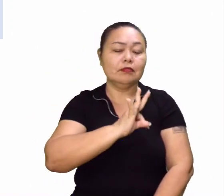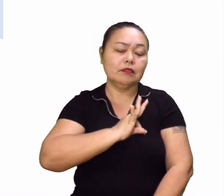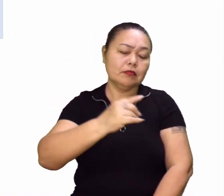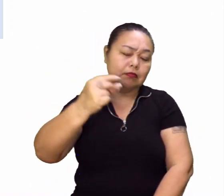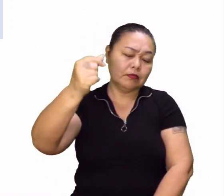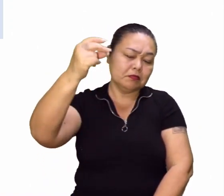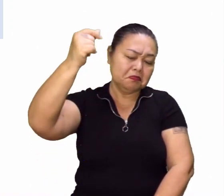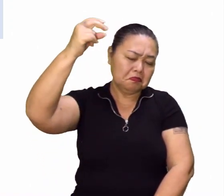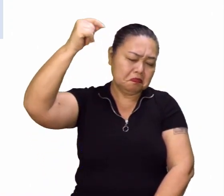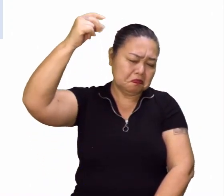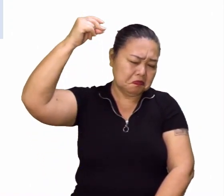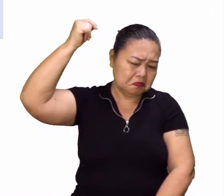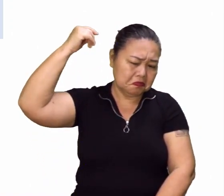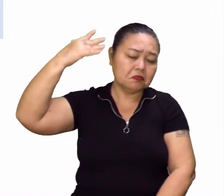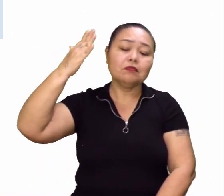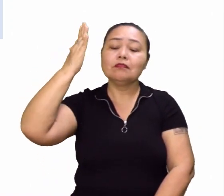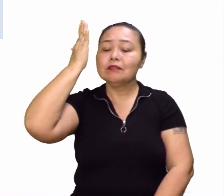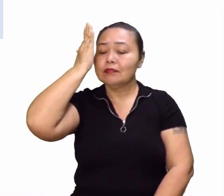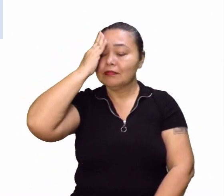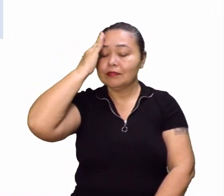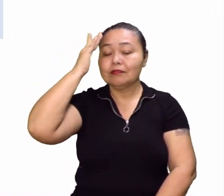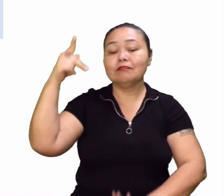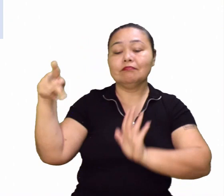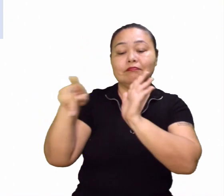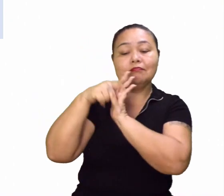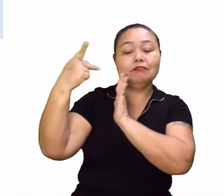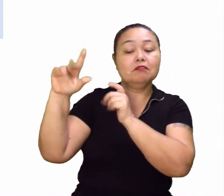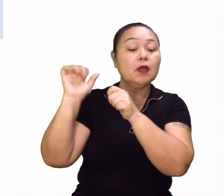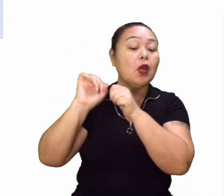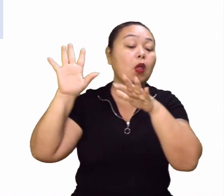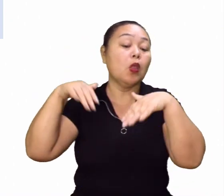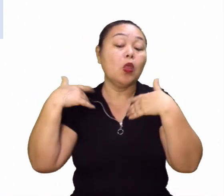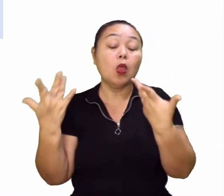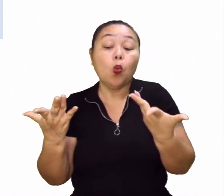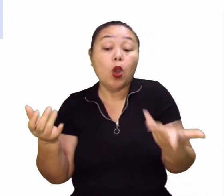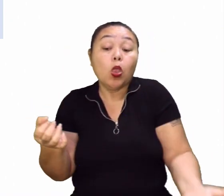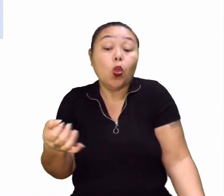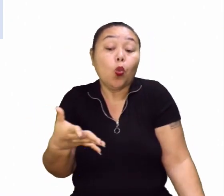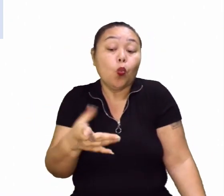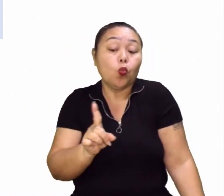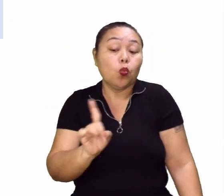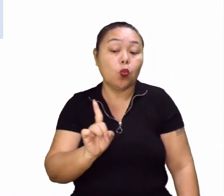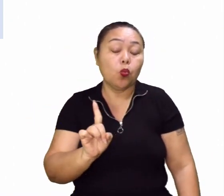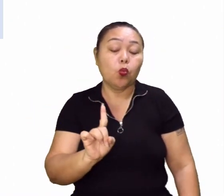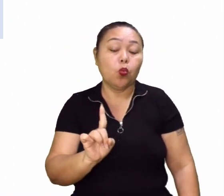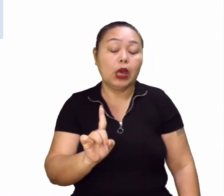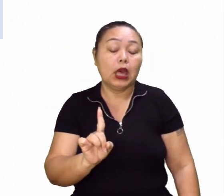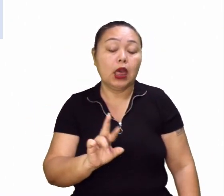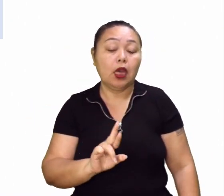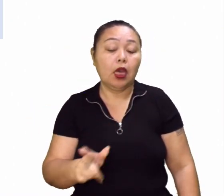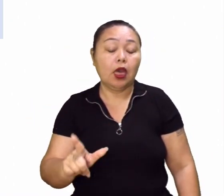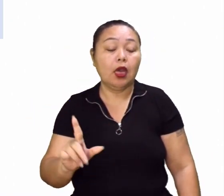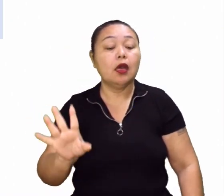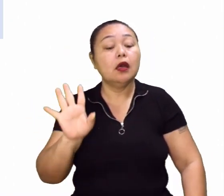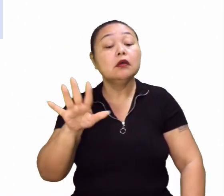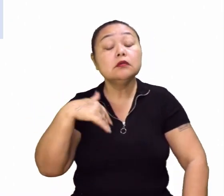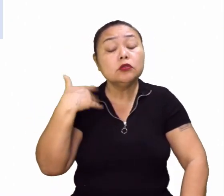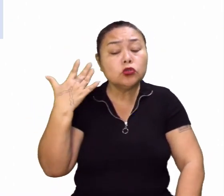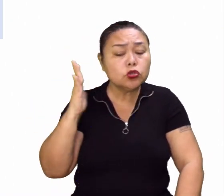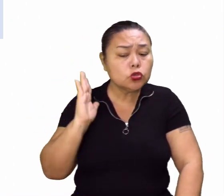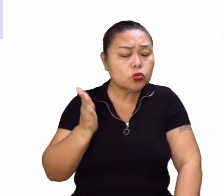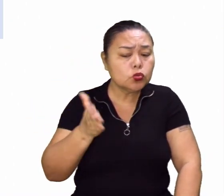Exato. Ou seja, não é uma coisa nova e já era